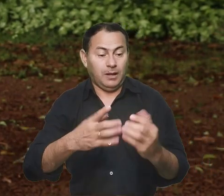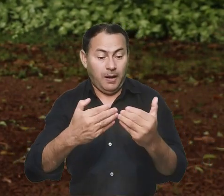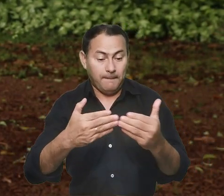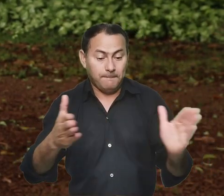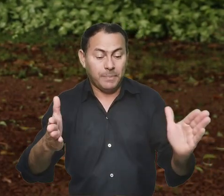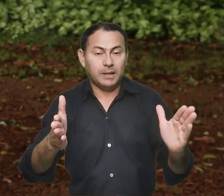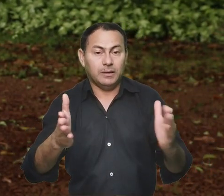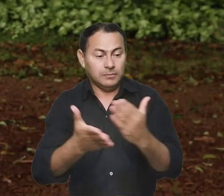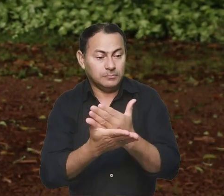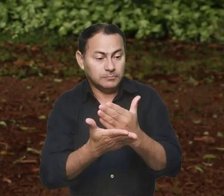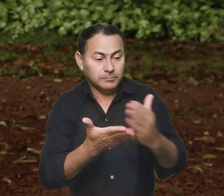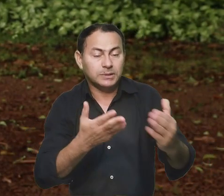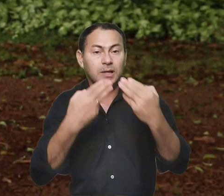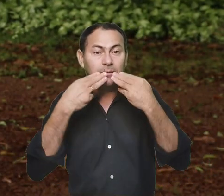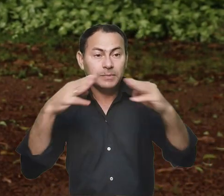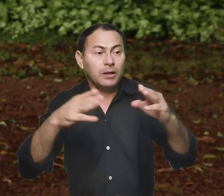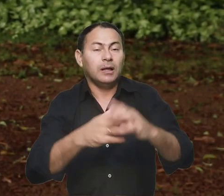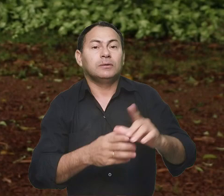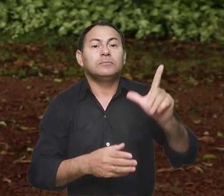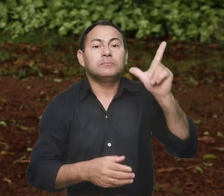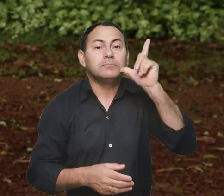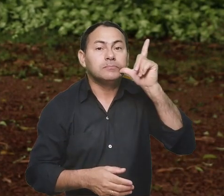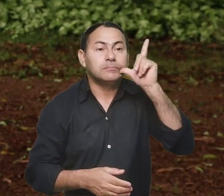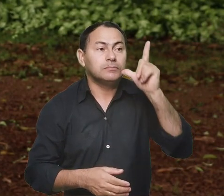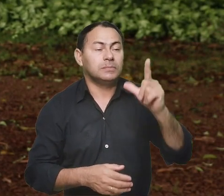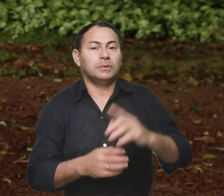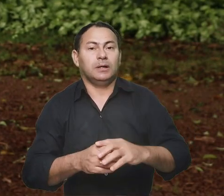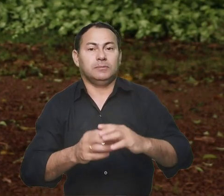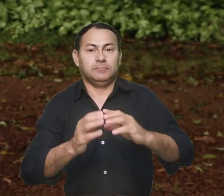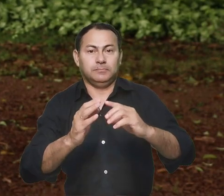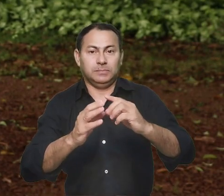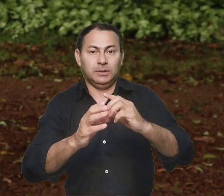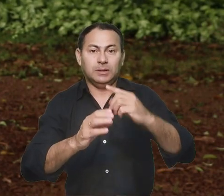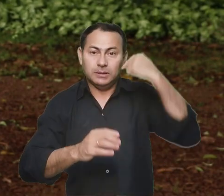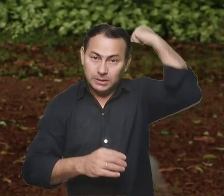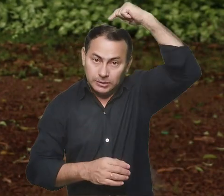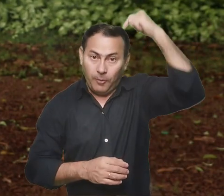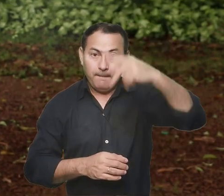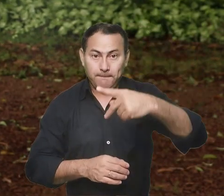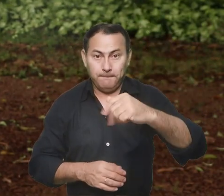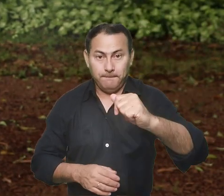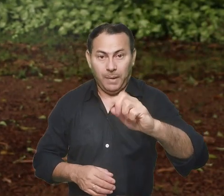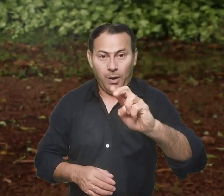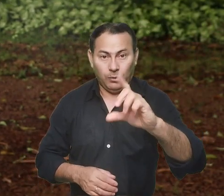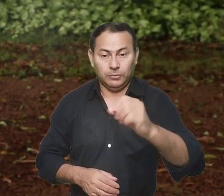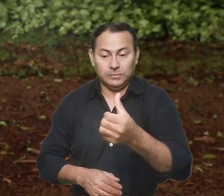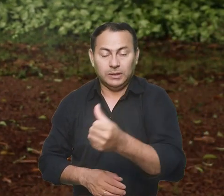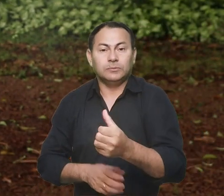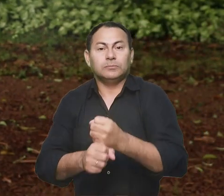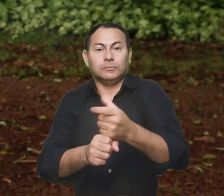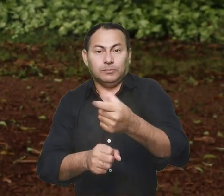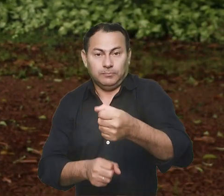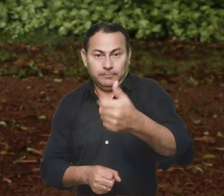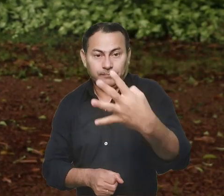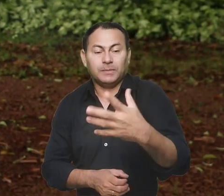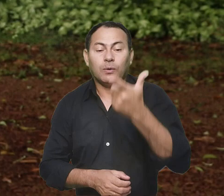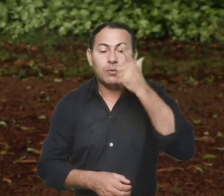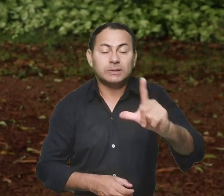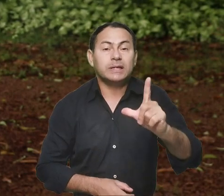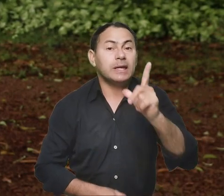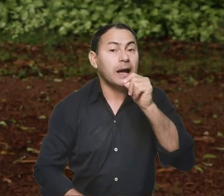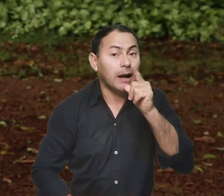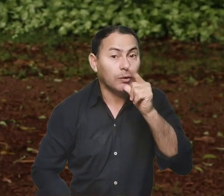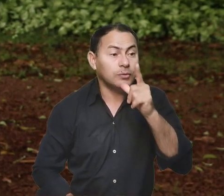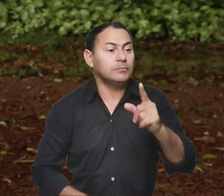tivemos ao abrir a missão lá na Guiné-Bissau, a missão São Paulo VI, em 2014, foi conseguirmos